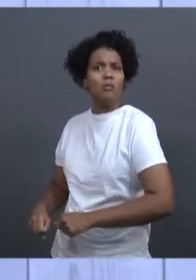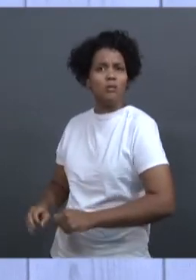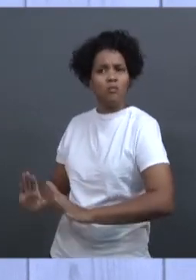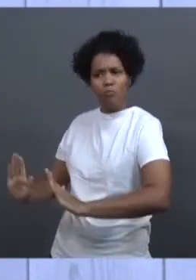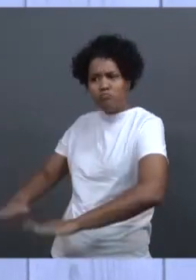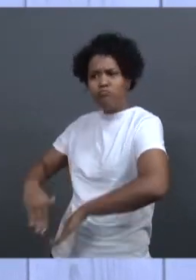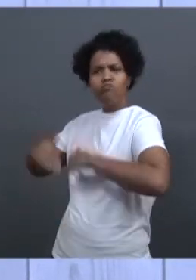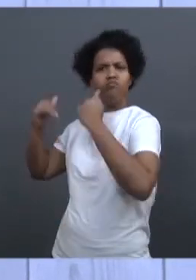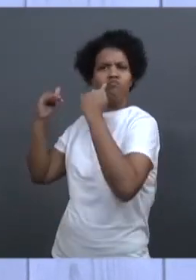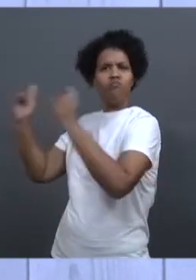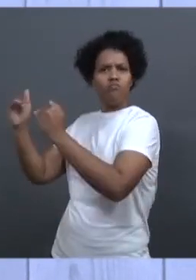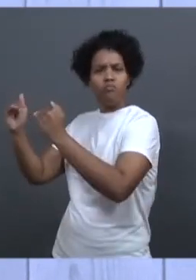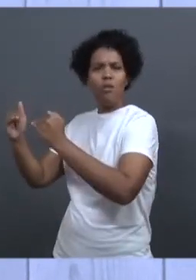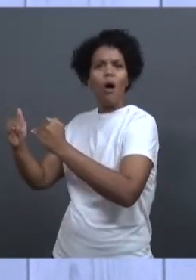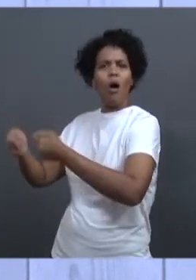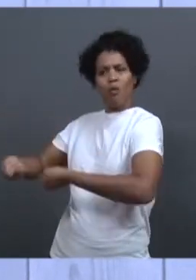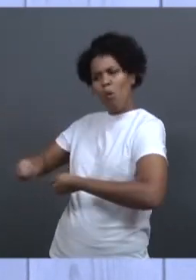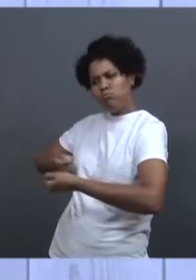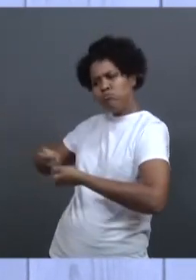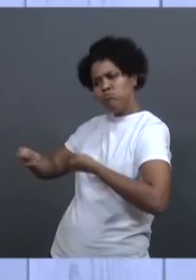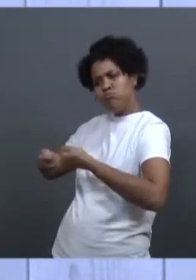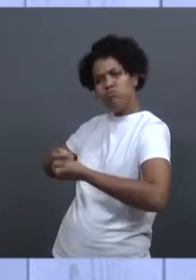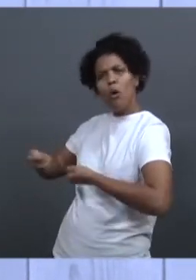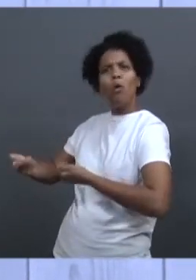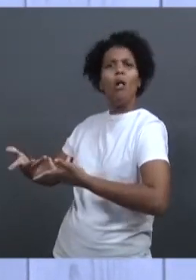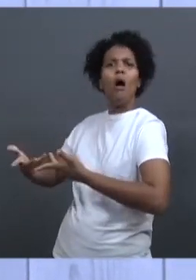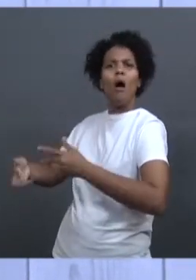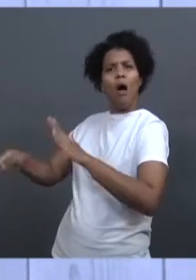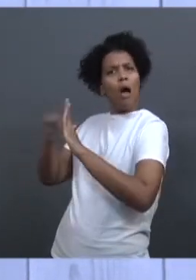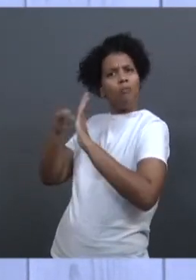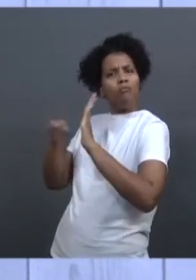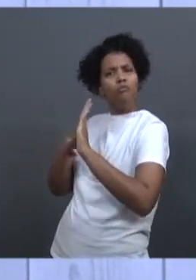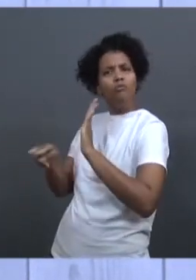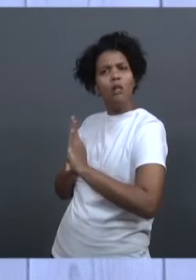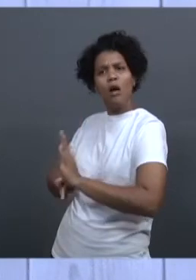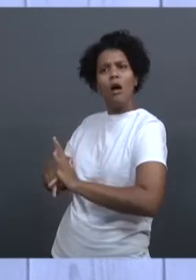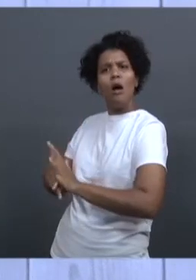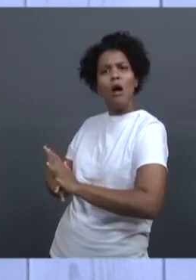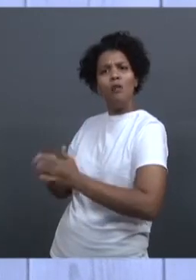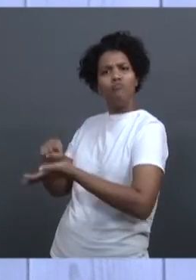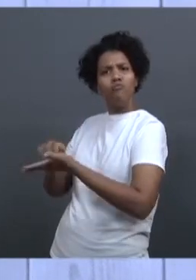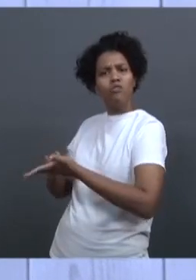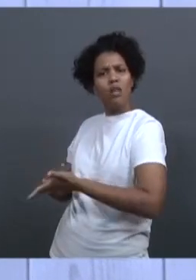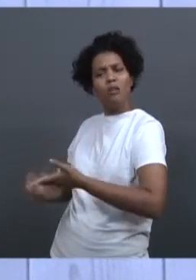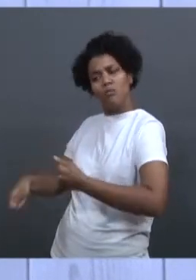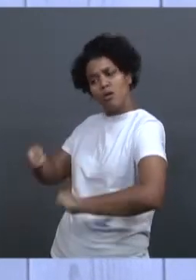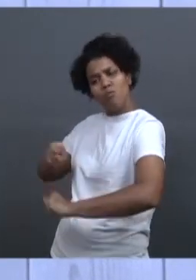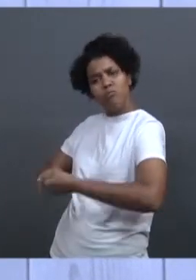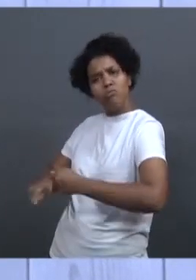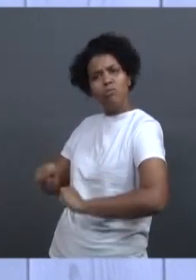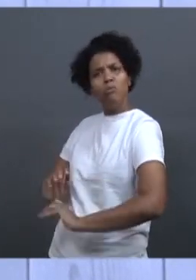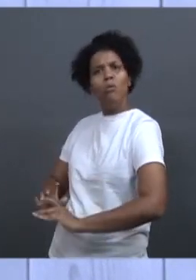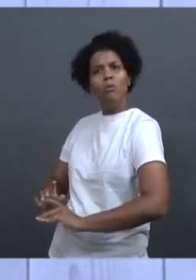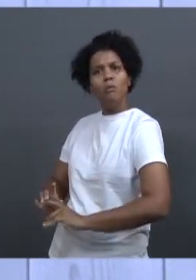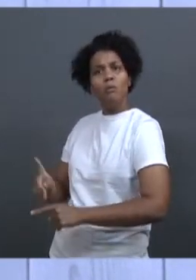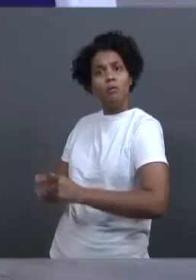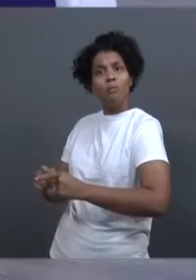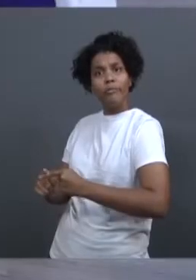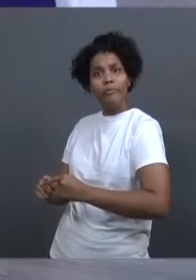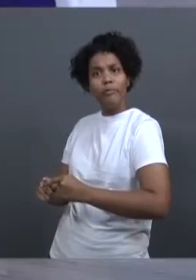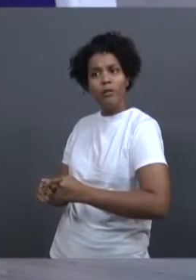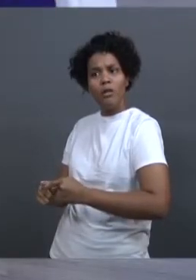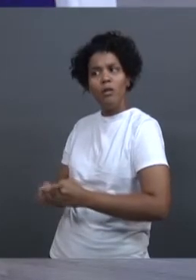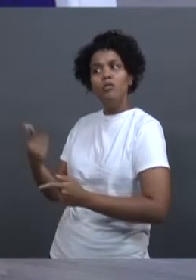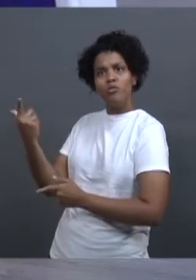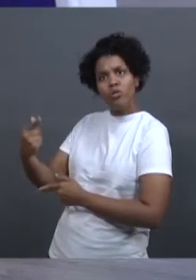fiscalização, de controle e de regulação das atividades econômicas, porque senão vai acontecer de novo. É assim que vamos